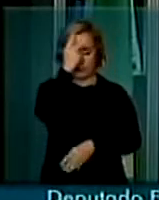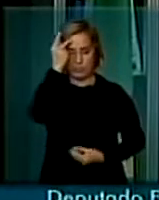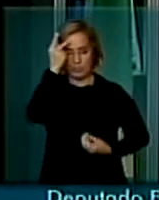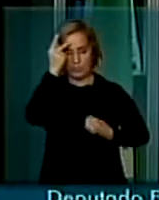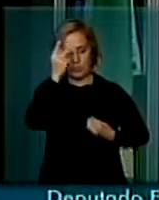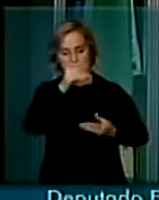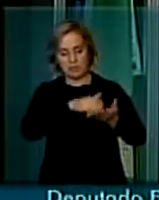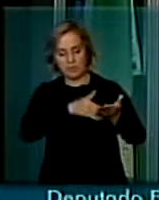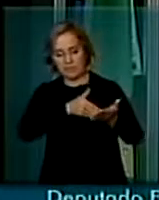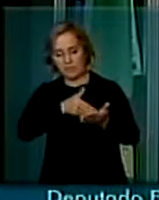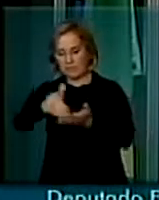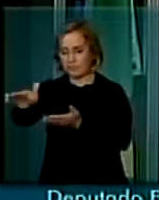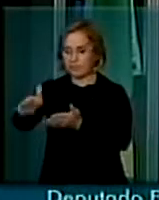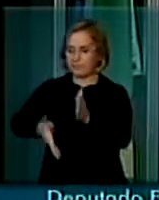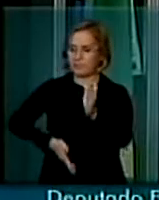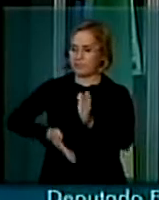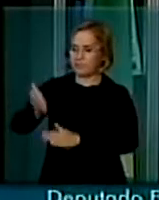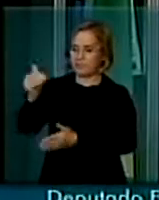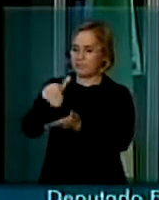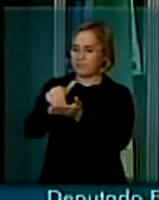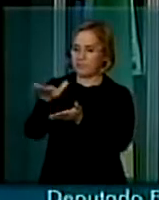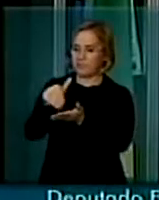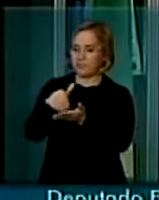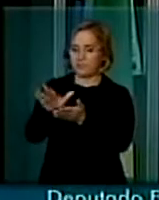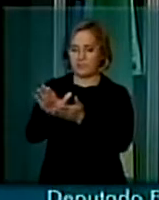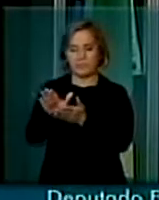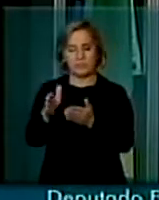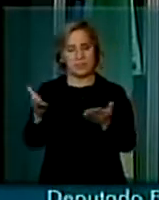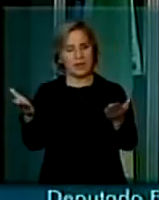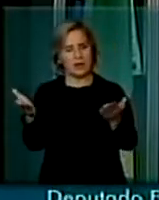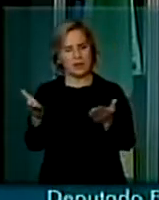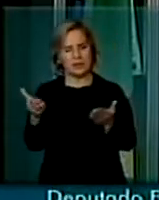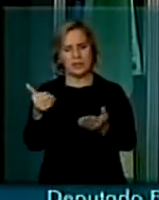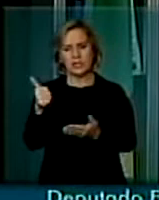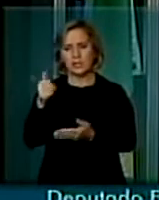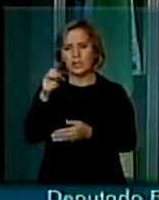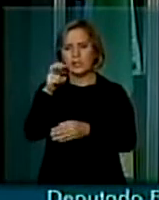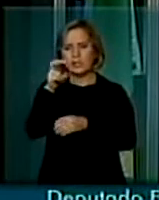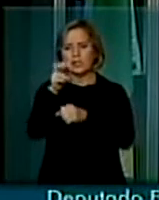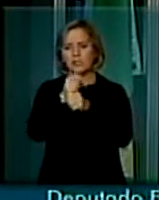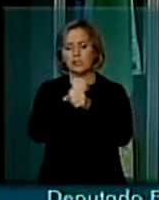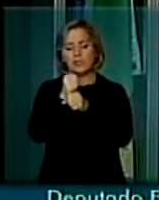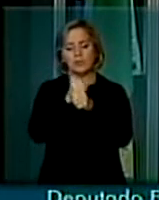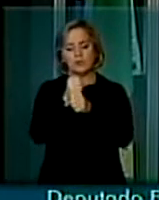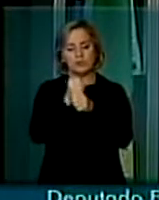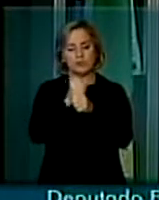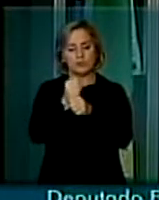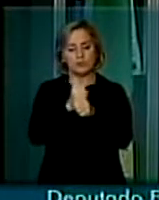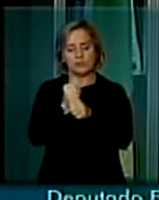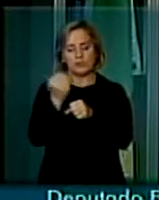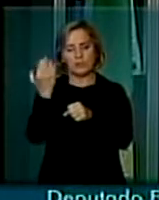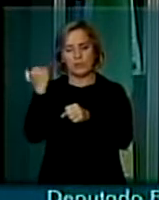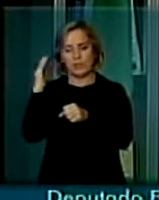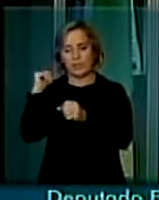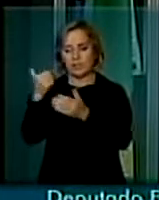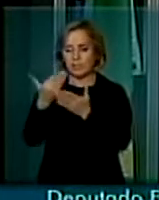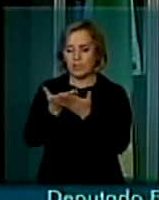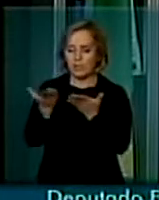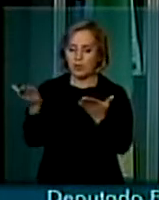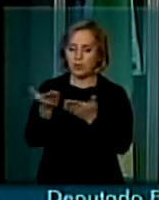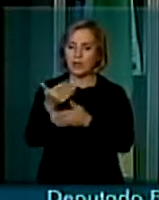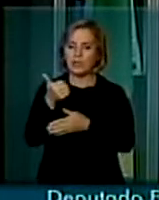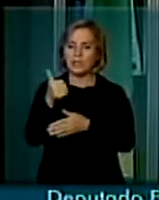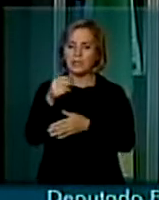E, por surpresa nossa, 15 anos depois, senador Benevides, é que o